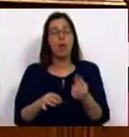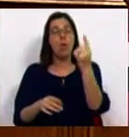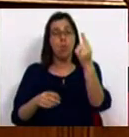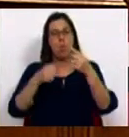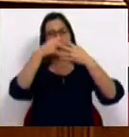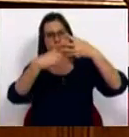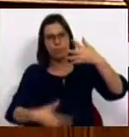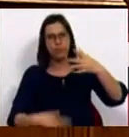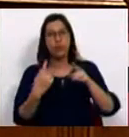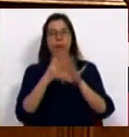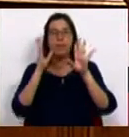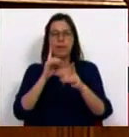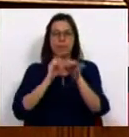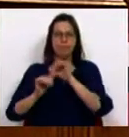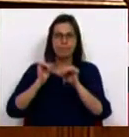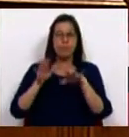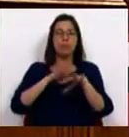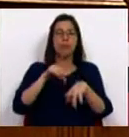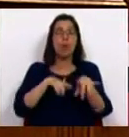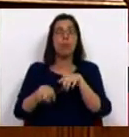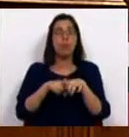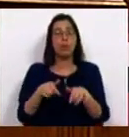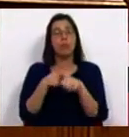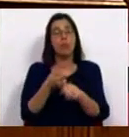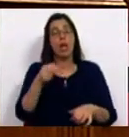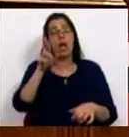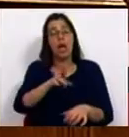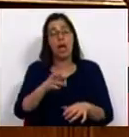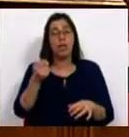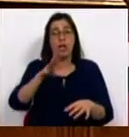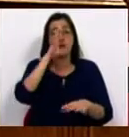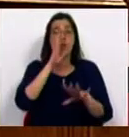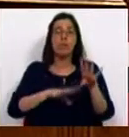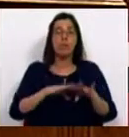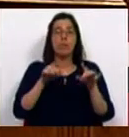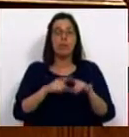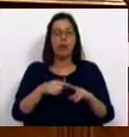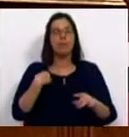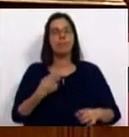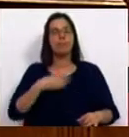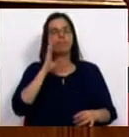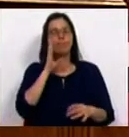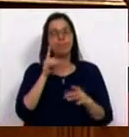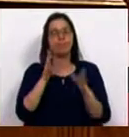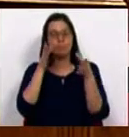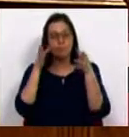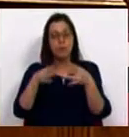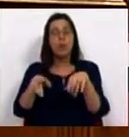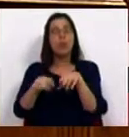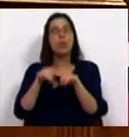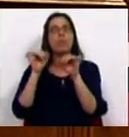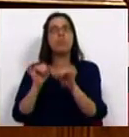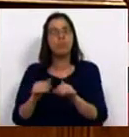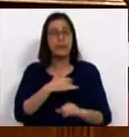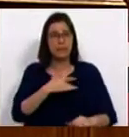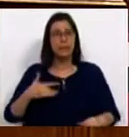das várias inversões que é necessário fazer às políticas seguidas pelo anterior Governo, que, como sabemos, acabou por concentrar a sua política